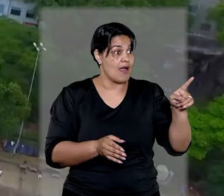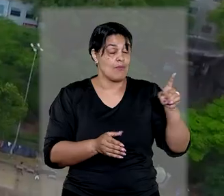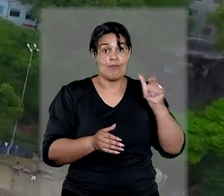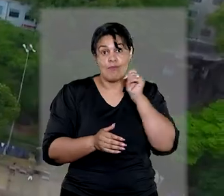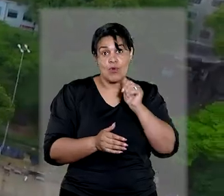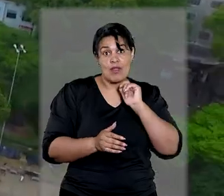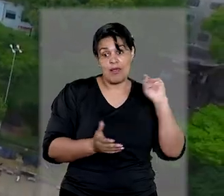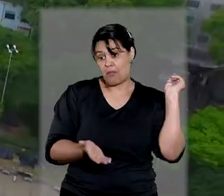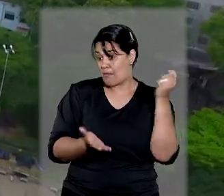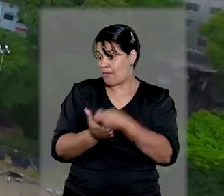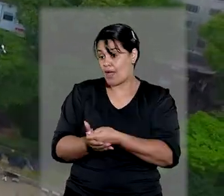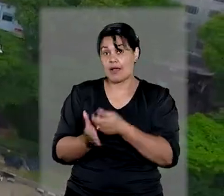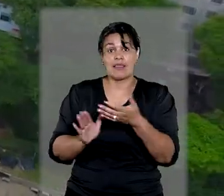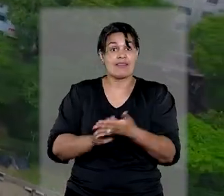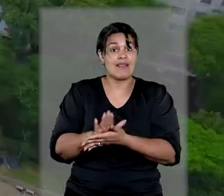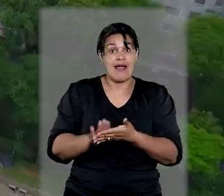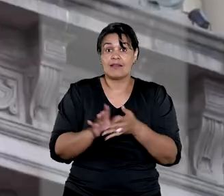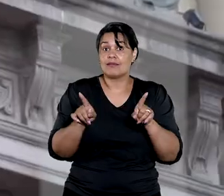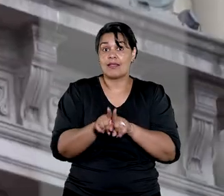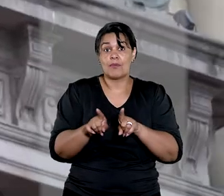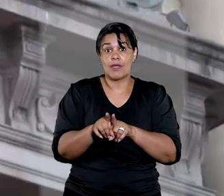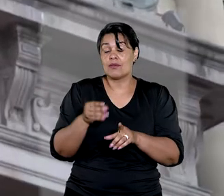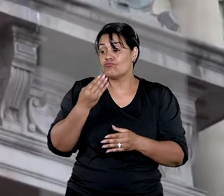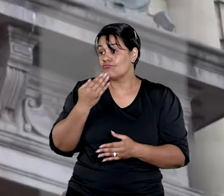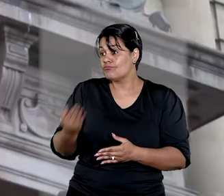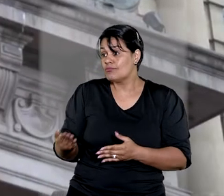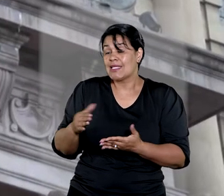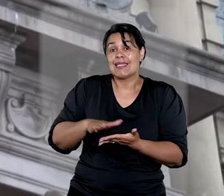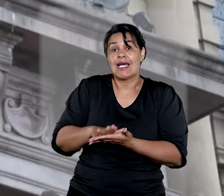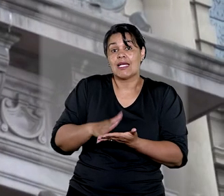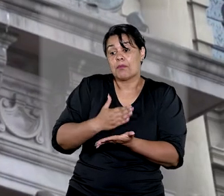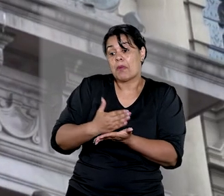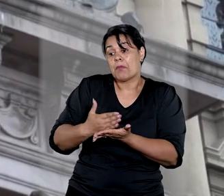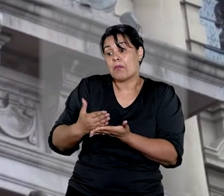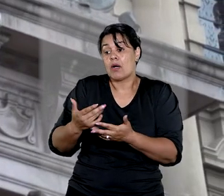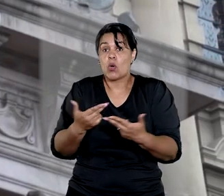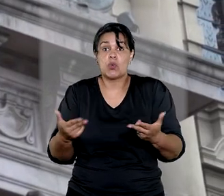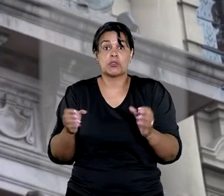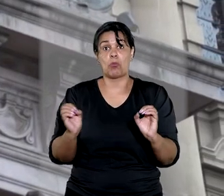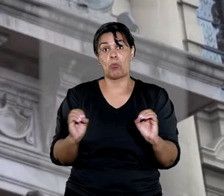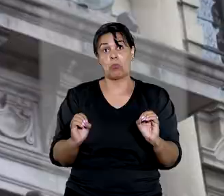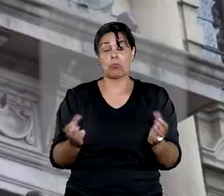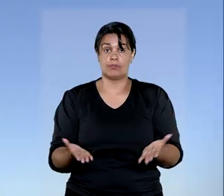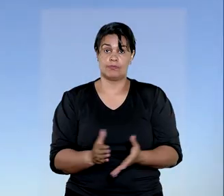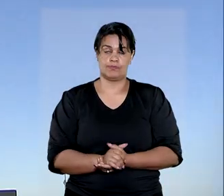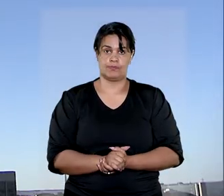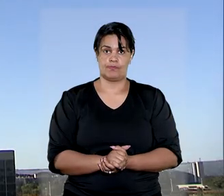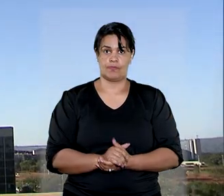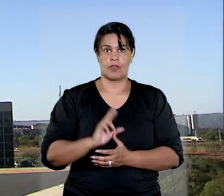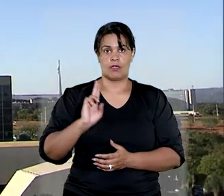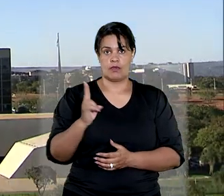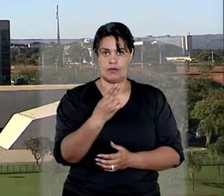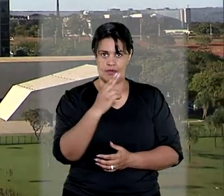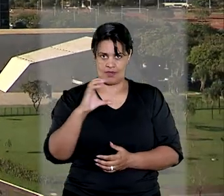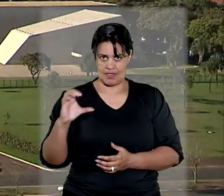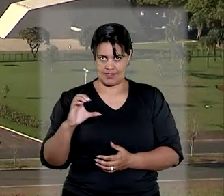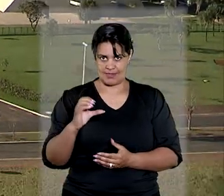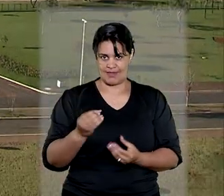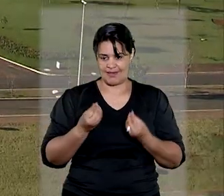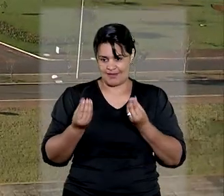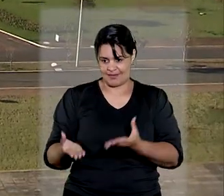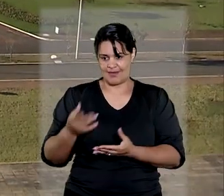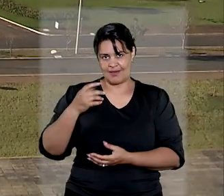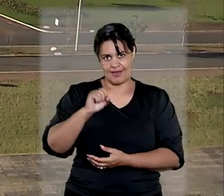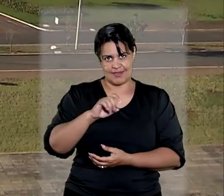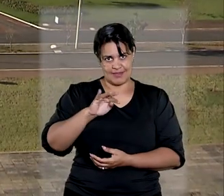a dívida não foi paga e não houve o oferecimento de bens à penhora pelos executados. No habeas corpus submetido ao